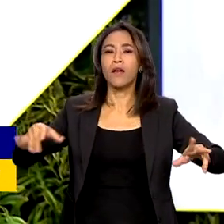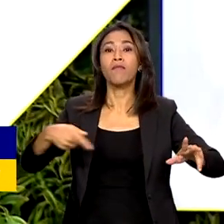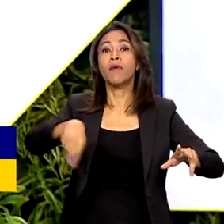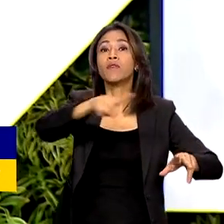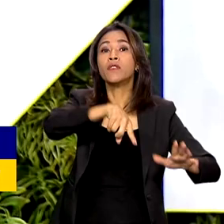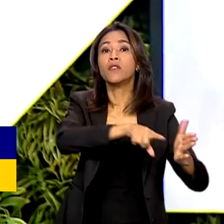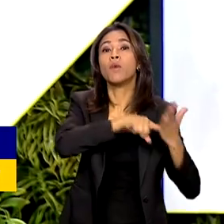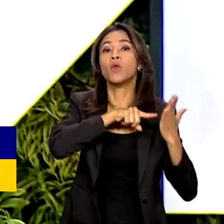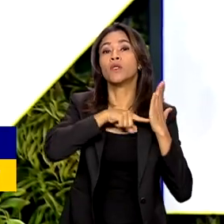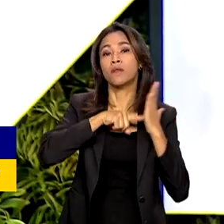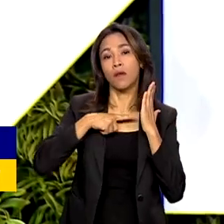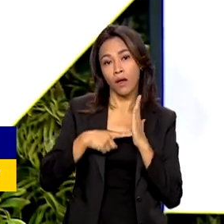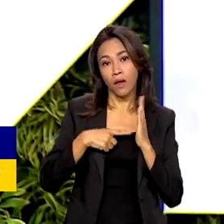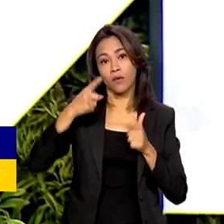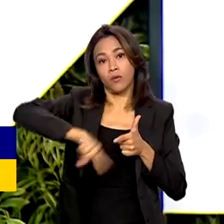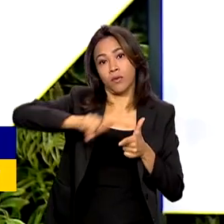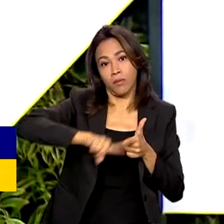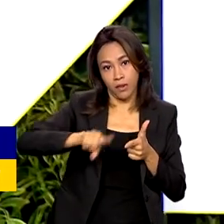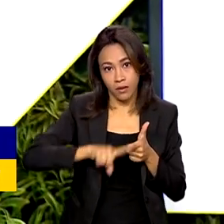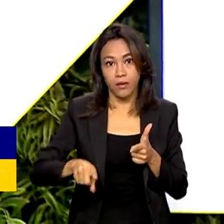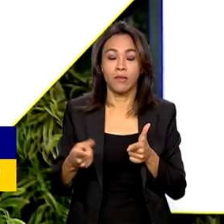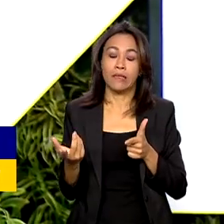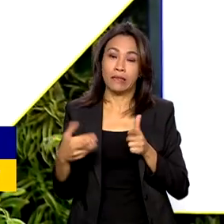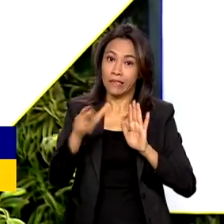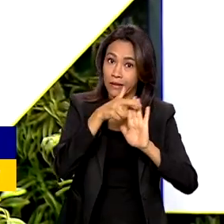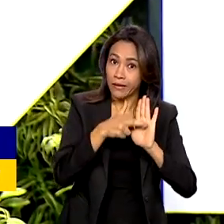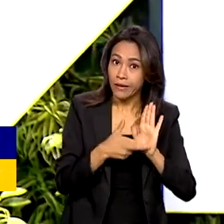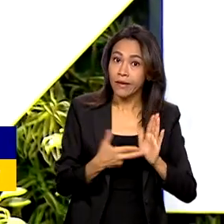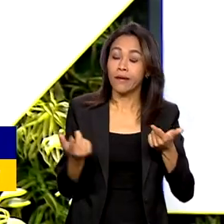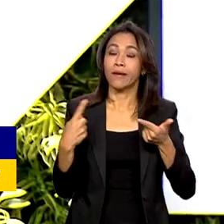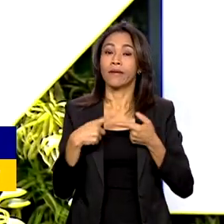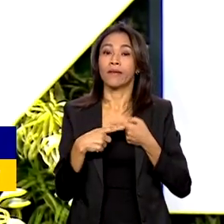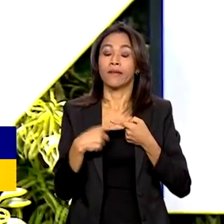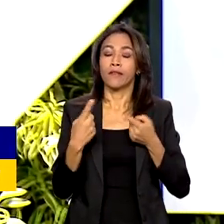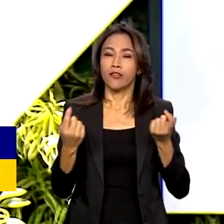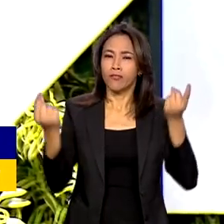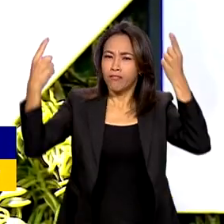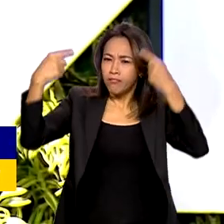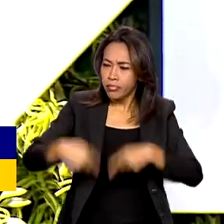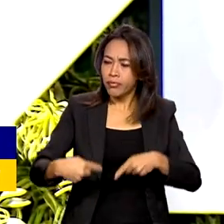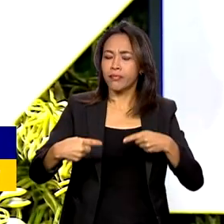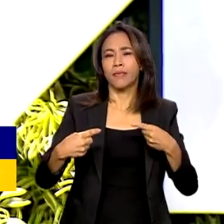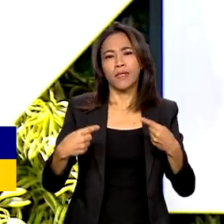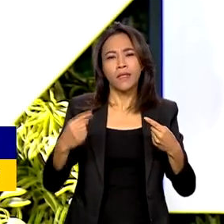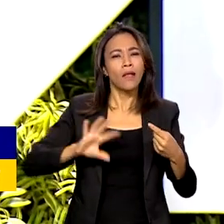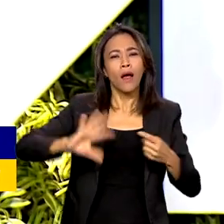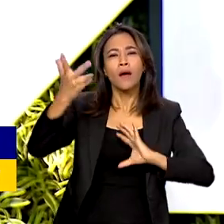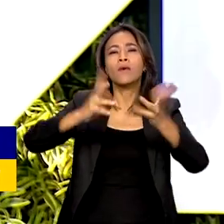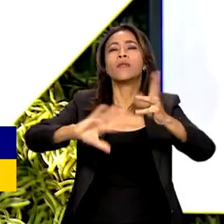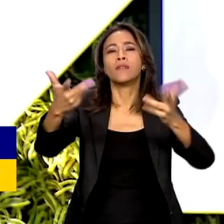regulatórios Os problemas de competitividade para a gente poder trabalhar Obrigado Obrigado Obrigado Obrigado Obrigado Obrigado